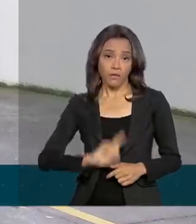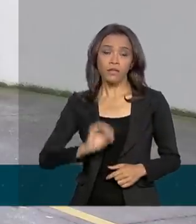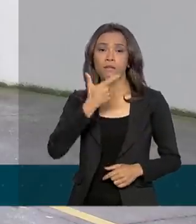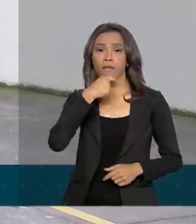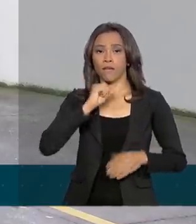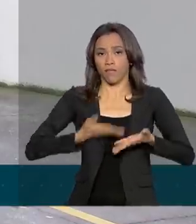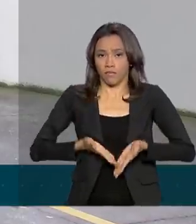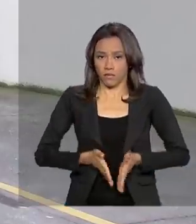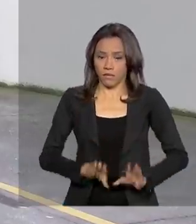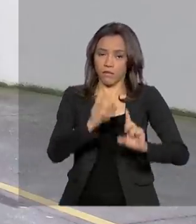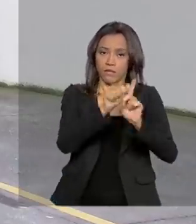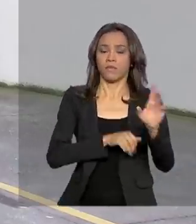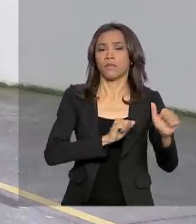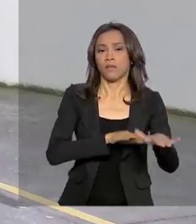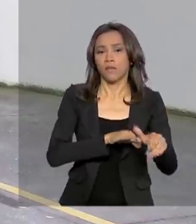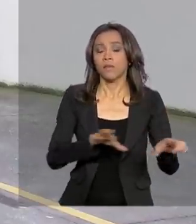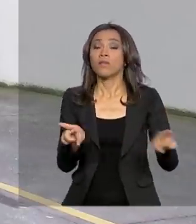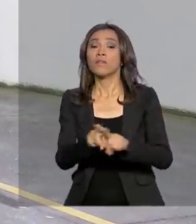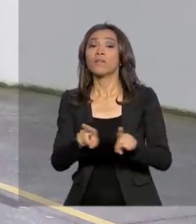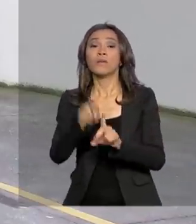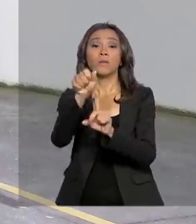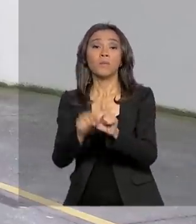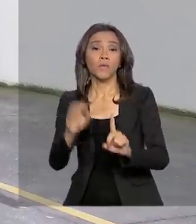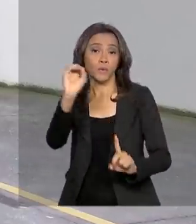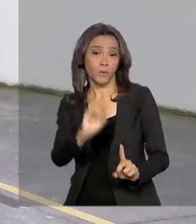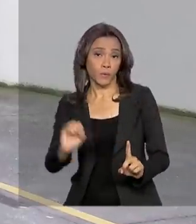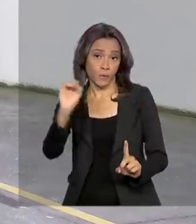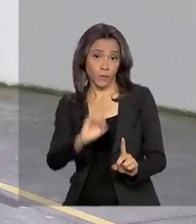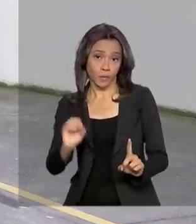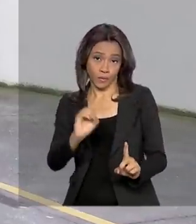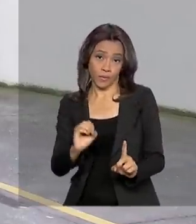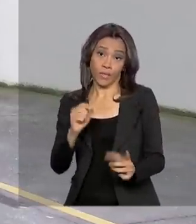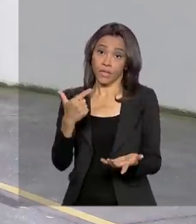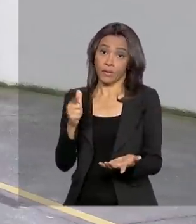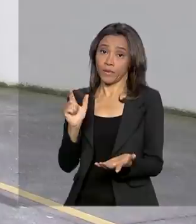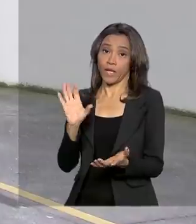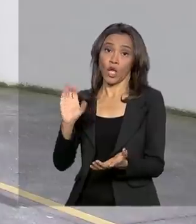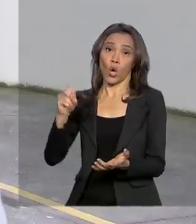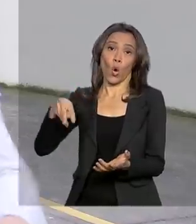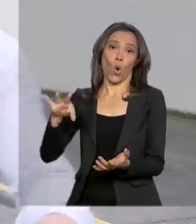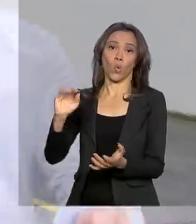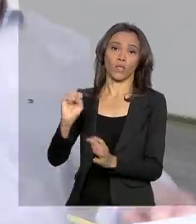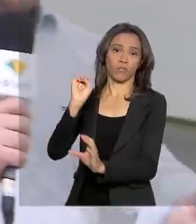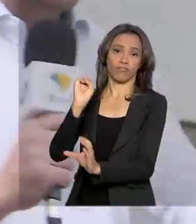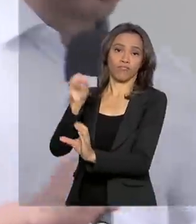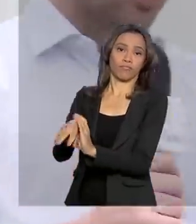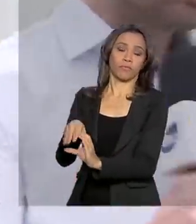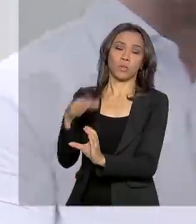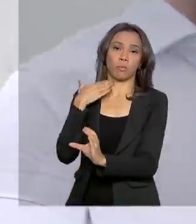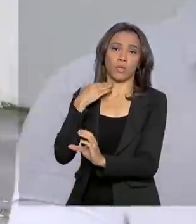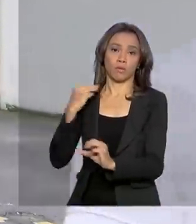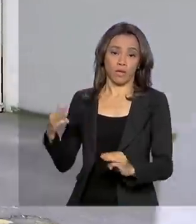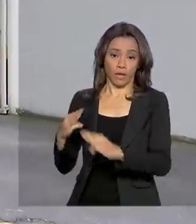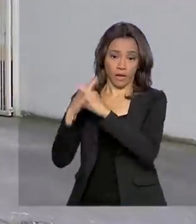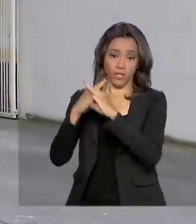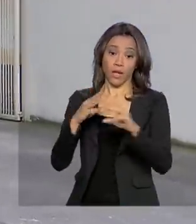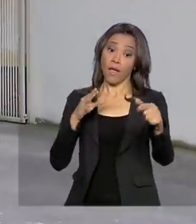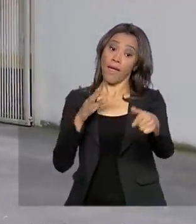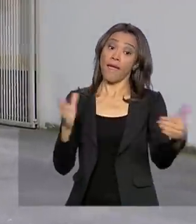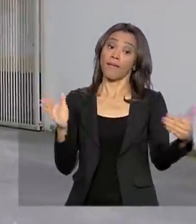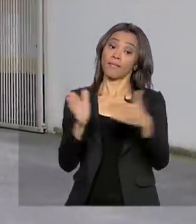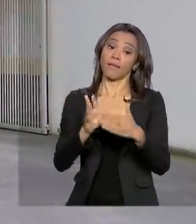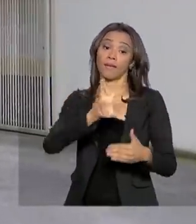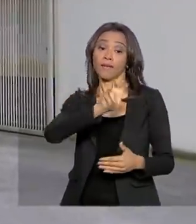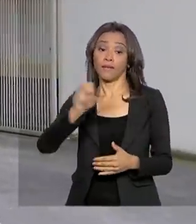nascidos em setembro e outubro sem conta na Caixa. O valor é de até 500 reais por conta, ativa